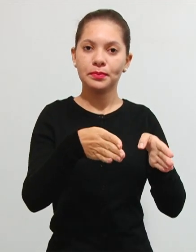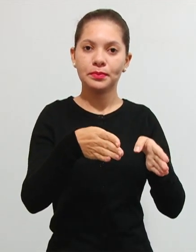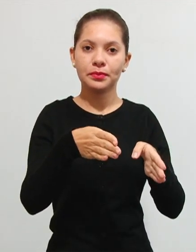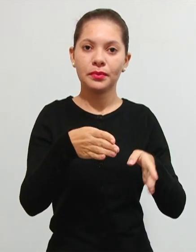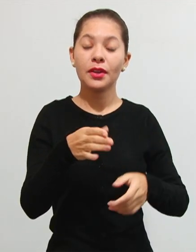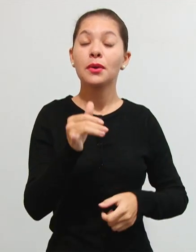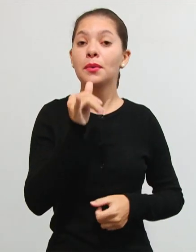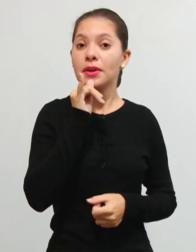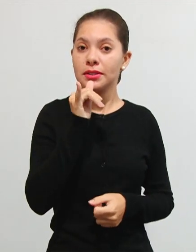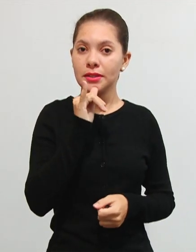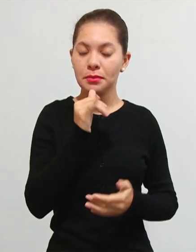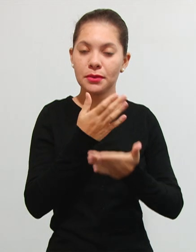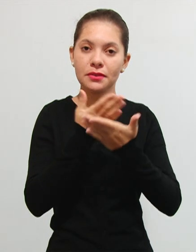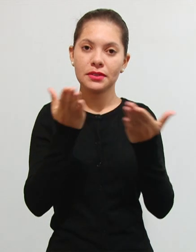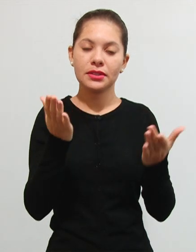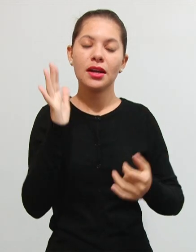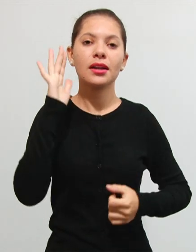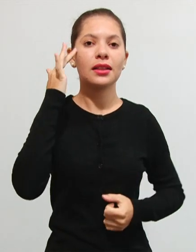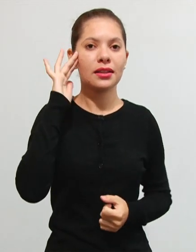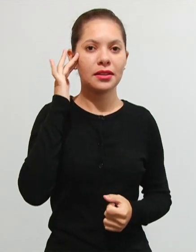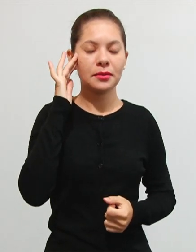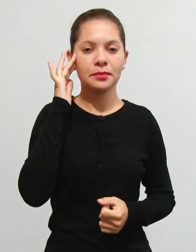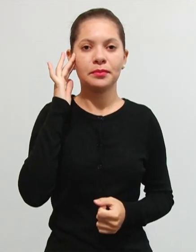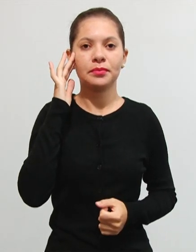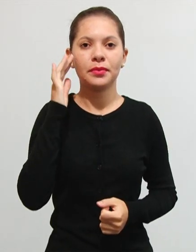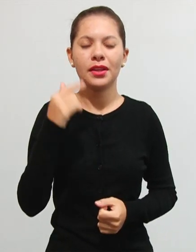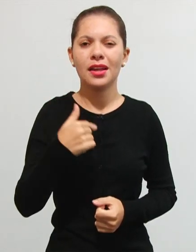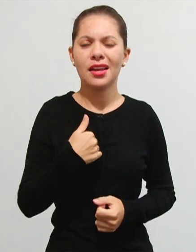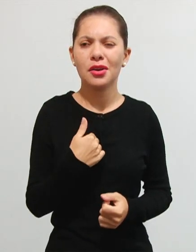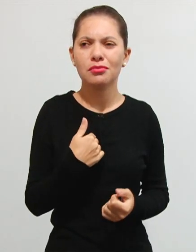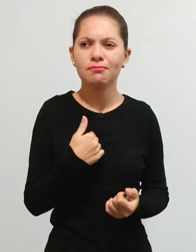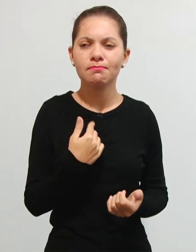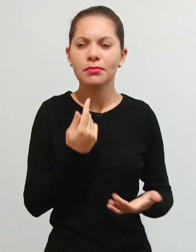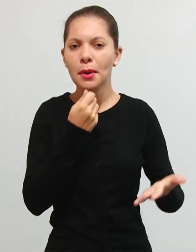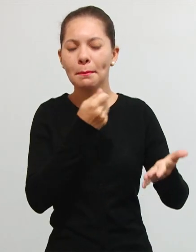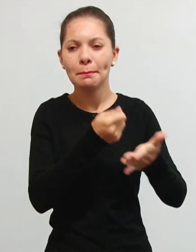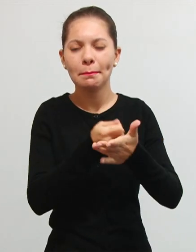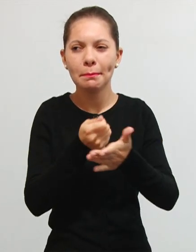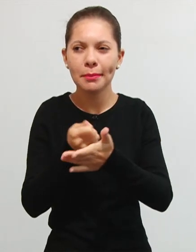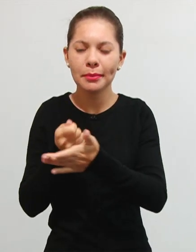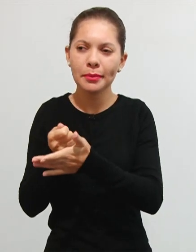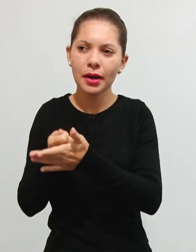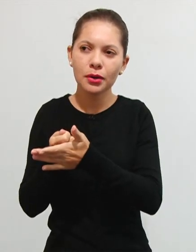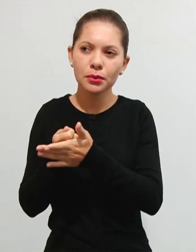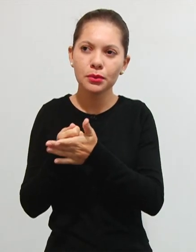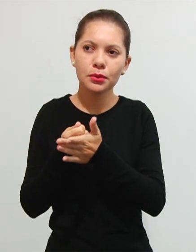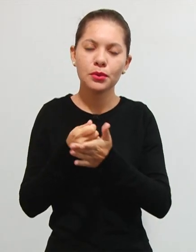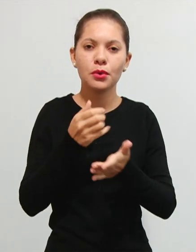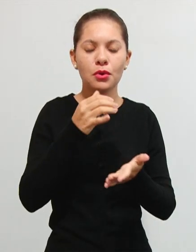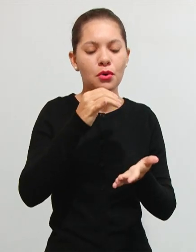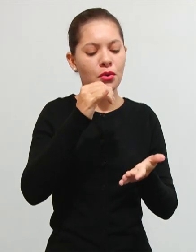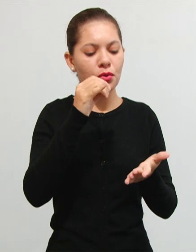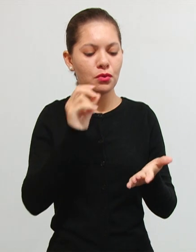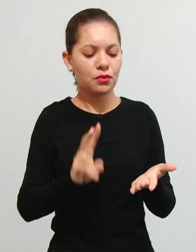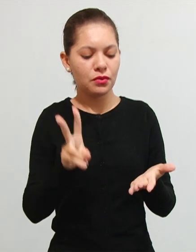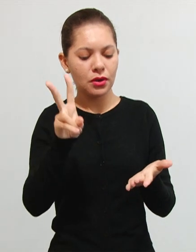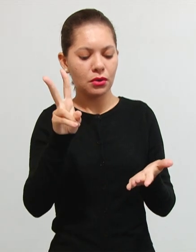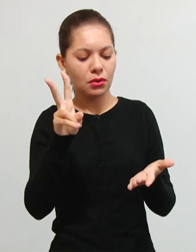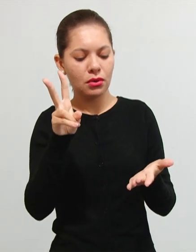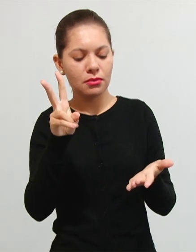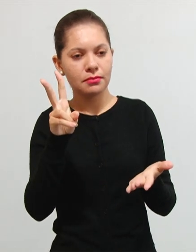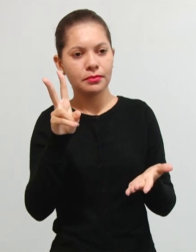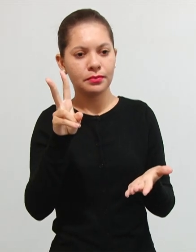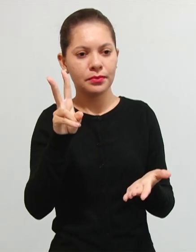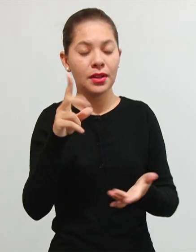dar um exemplo para você entender. Quando eu pago uma taxa para recolhimento do lixo,